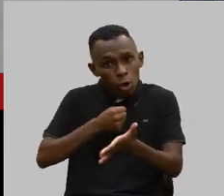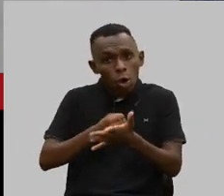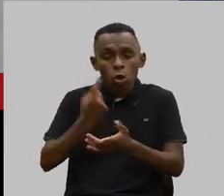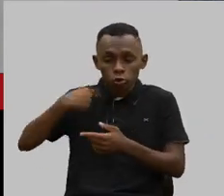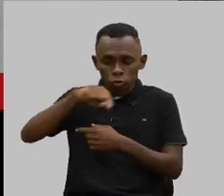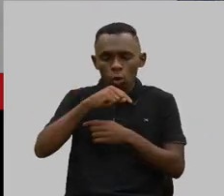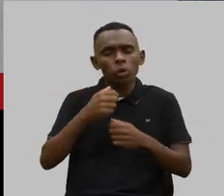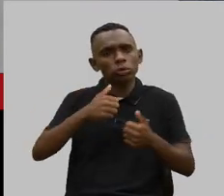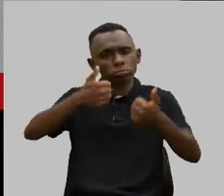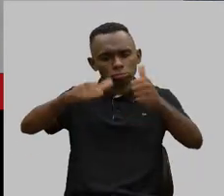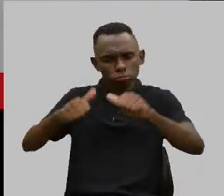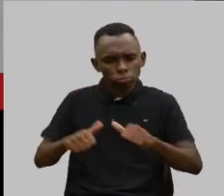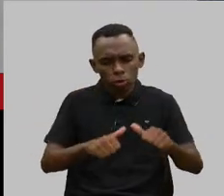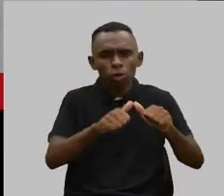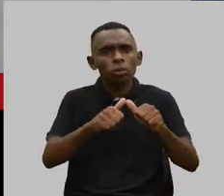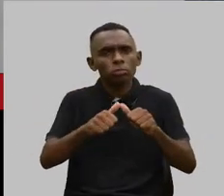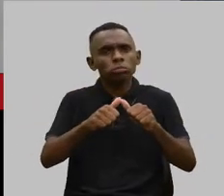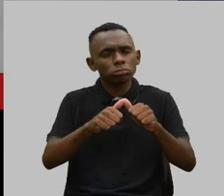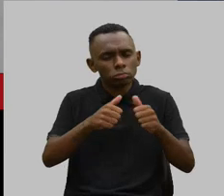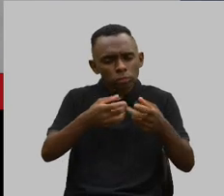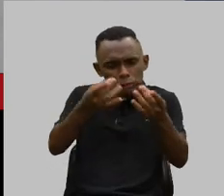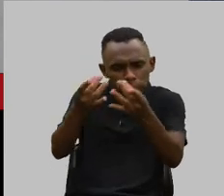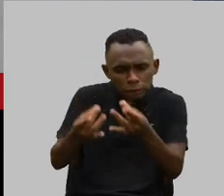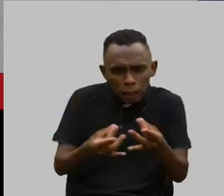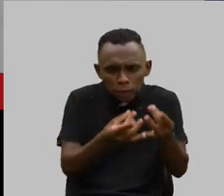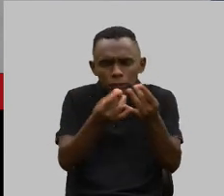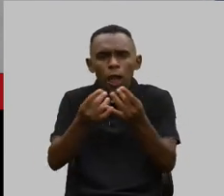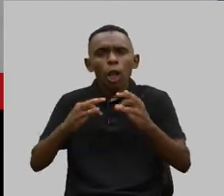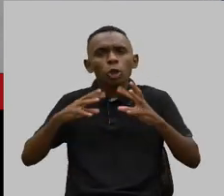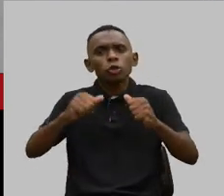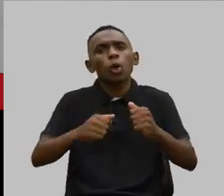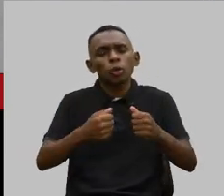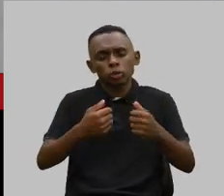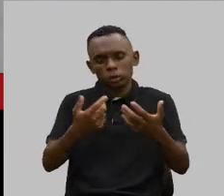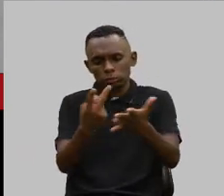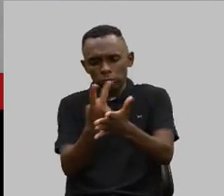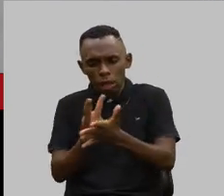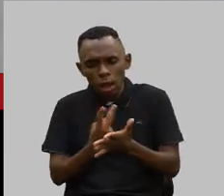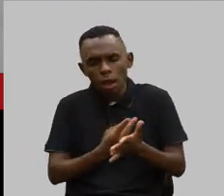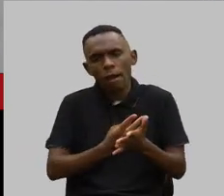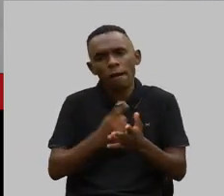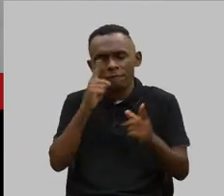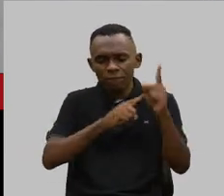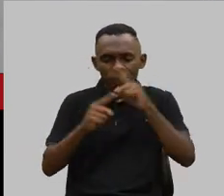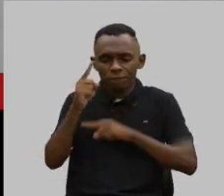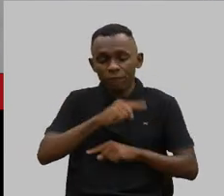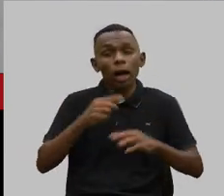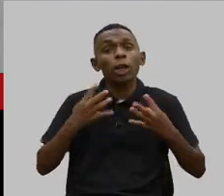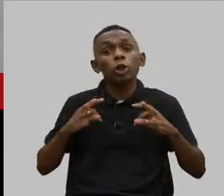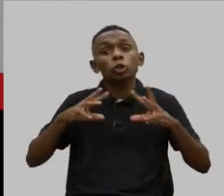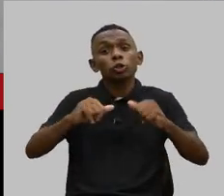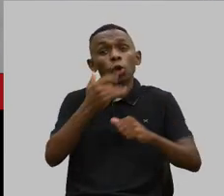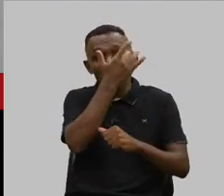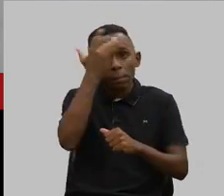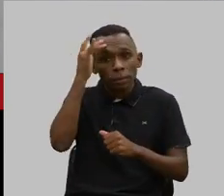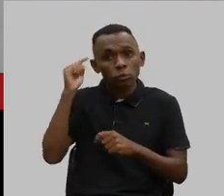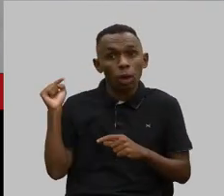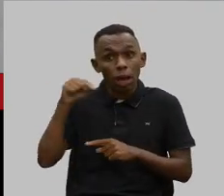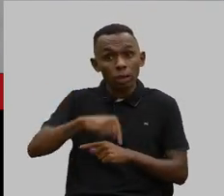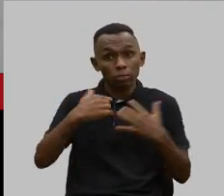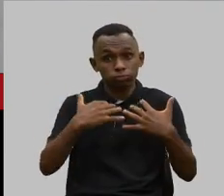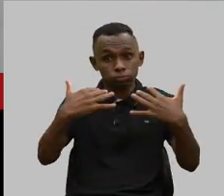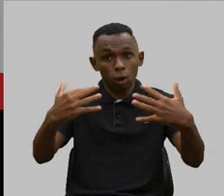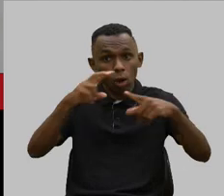olho com lupa verificando toda a irregularidade que houver todas as pessoas essas pessoas que estão aqui